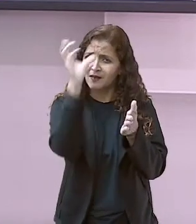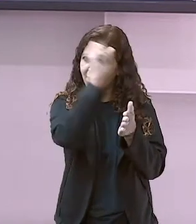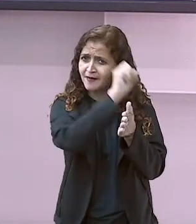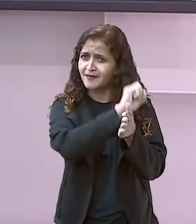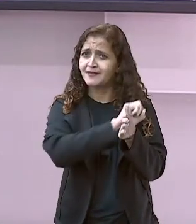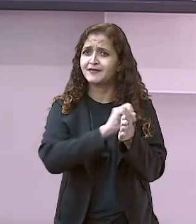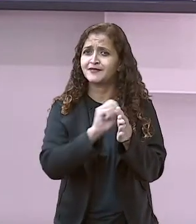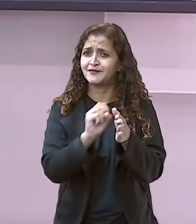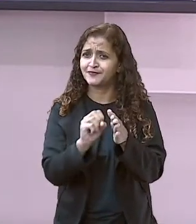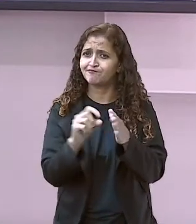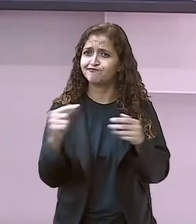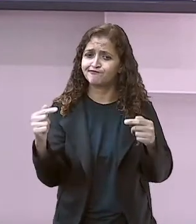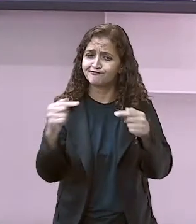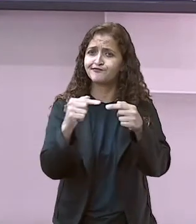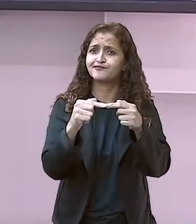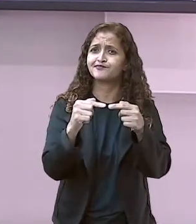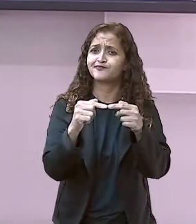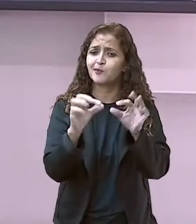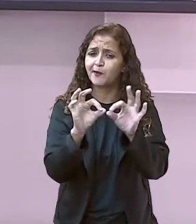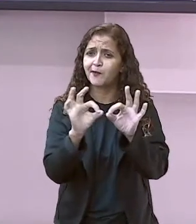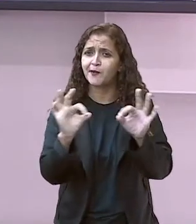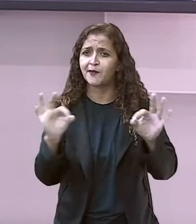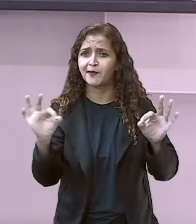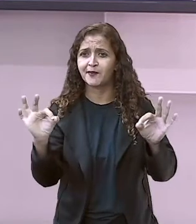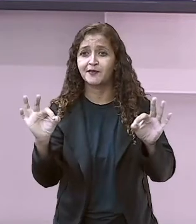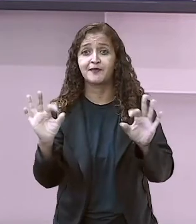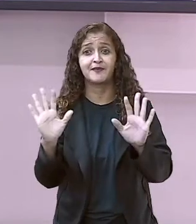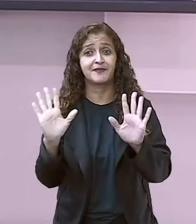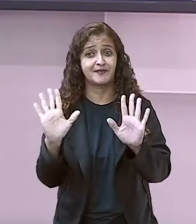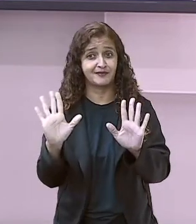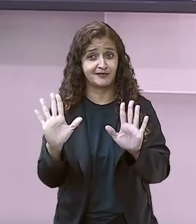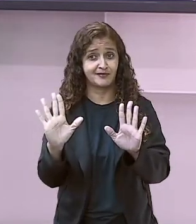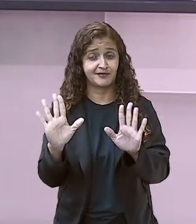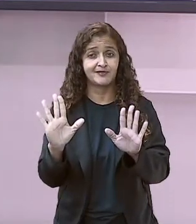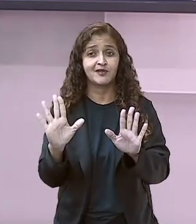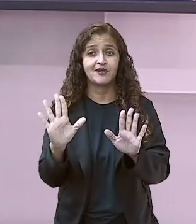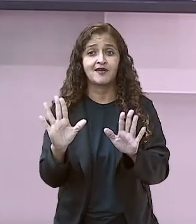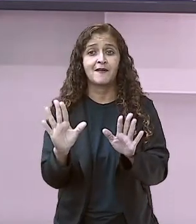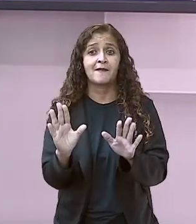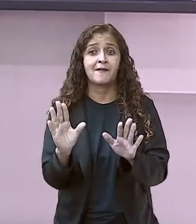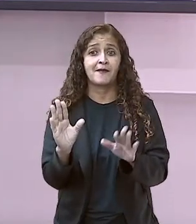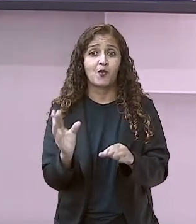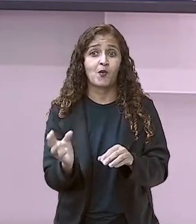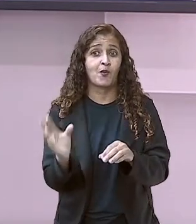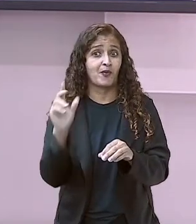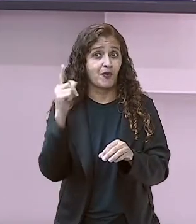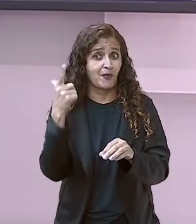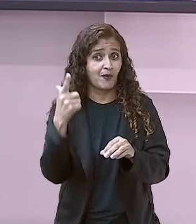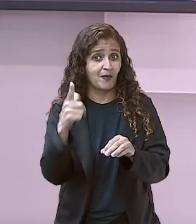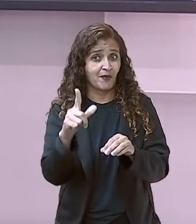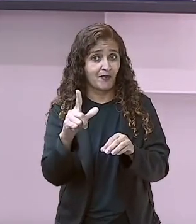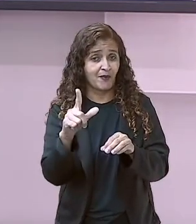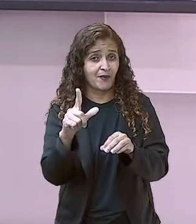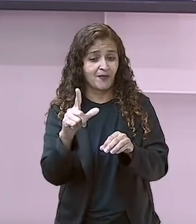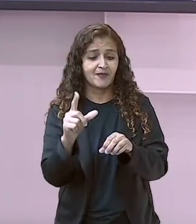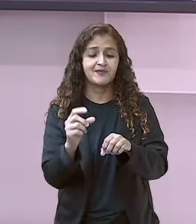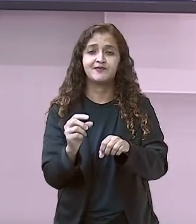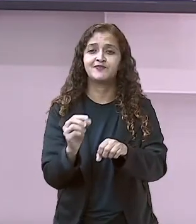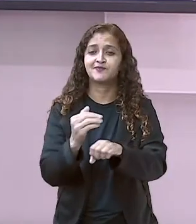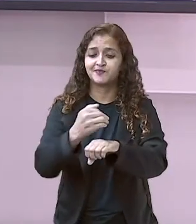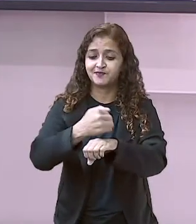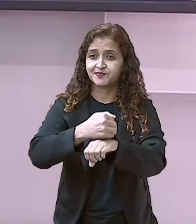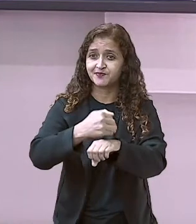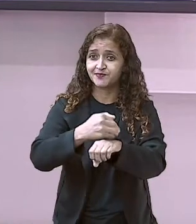medidas? Isso, só que hoje nós iremos trabalhar outro tipo de medidas, é medida de tempo.